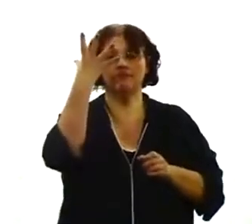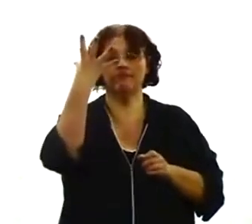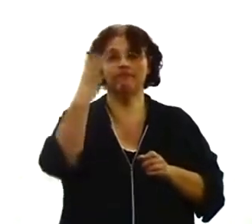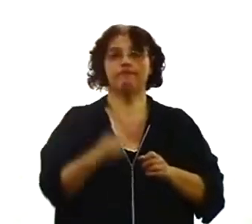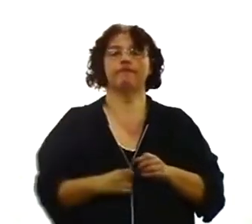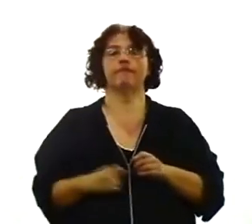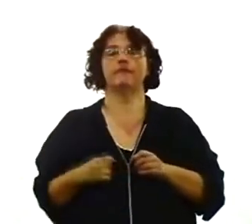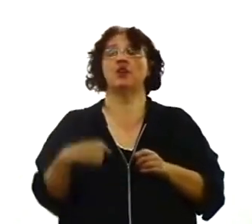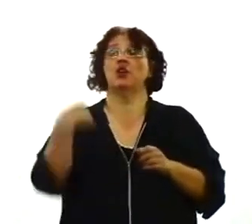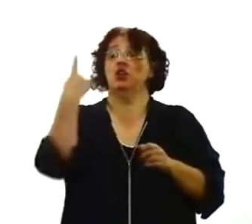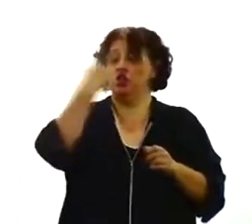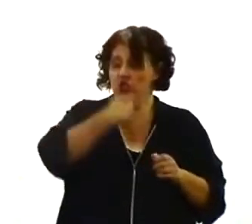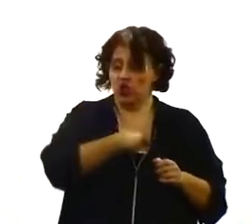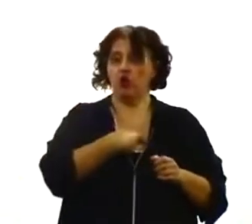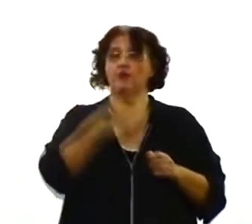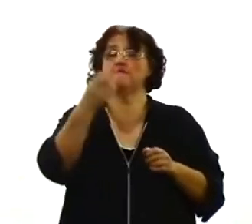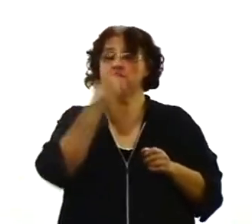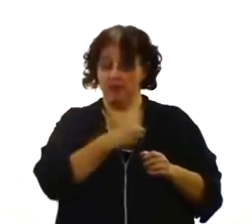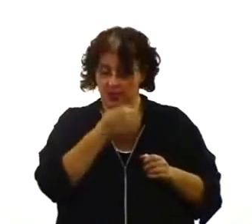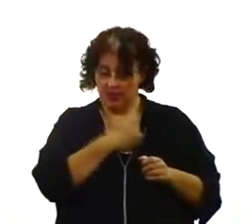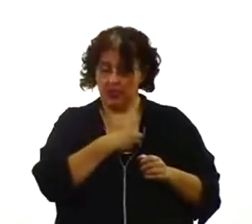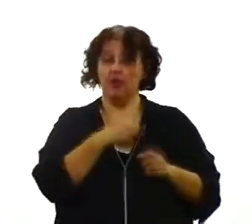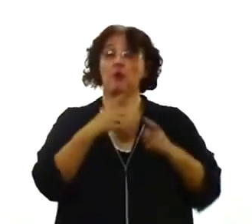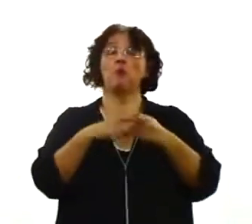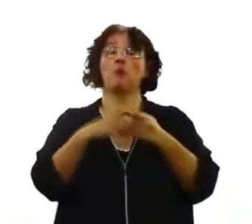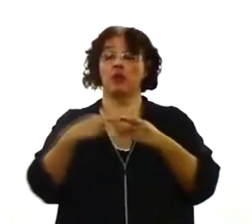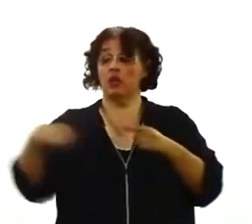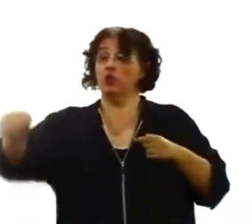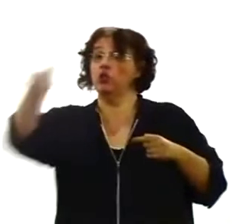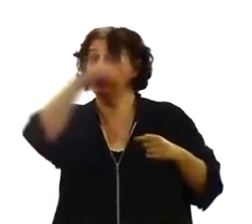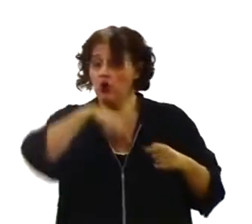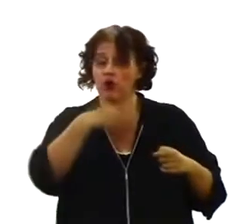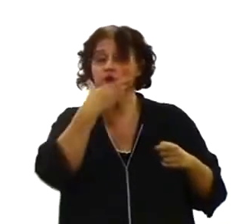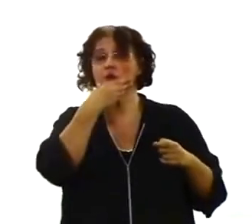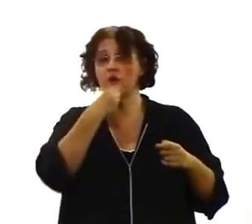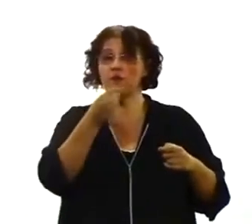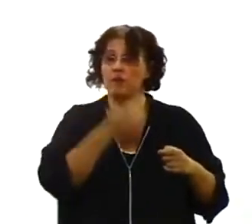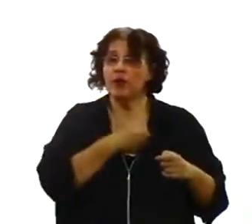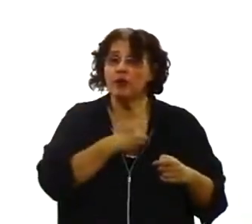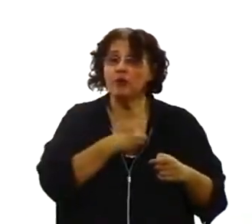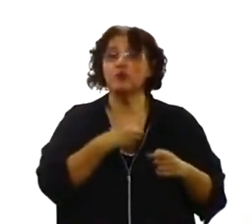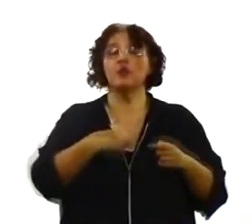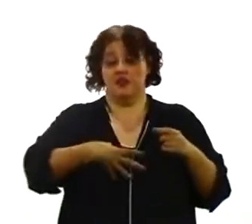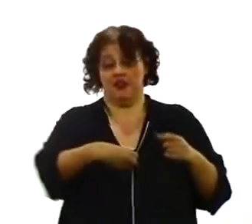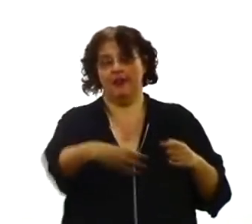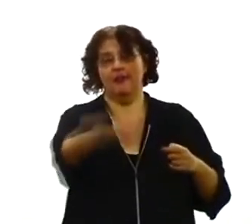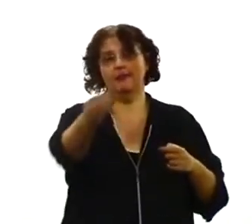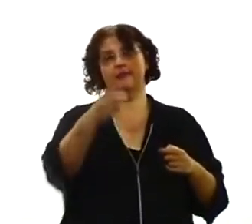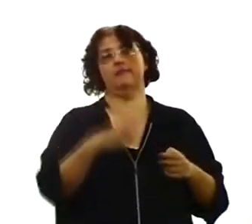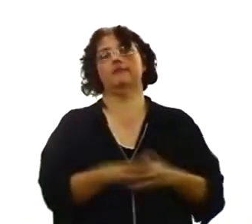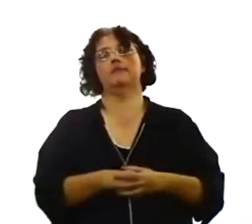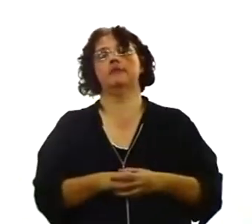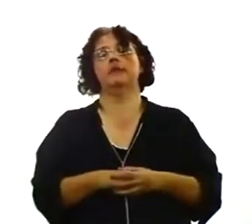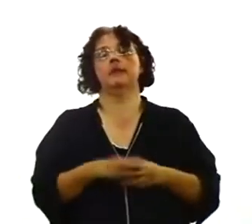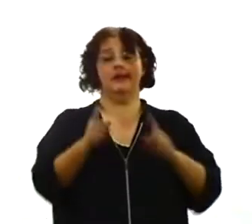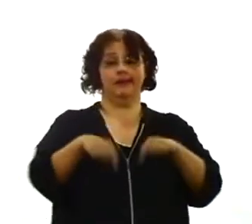pecamos porque somos pecadores. Nós somos pecadores por herança. E sabe o que a gente faz? A gente gera filhos